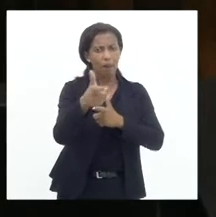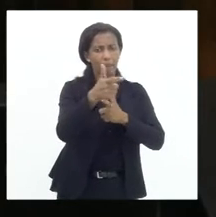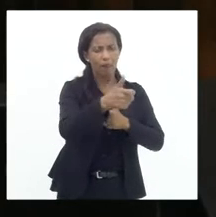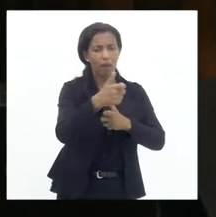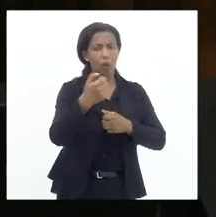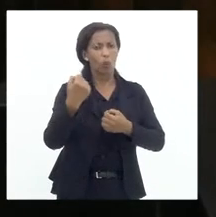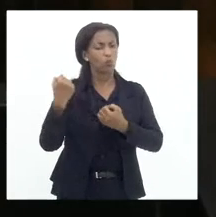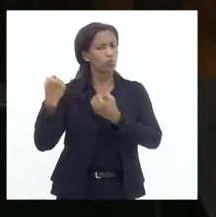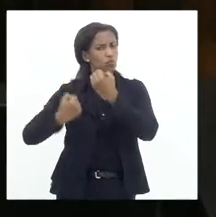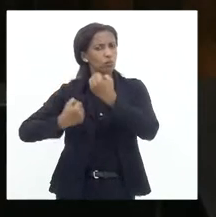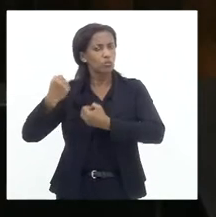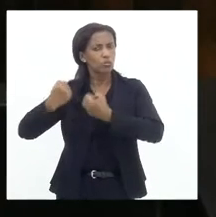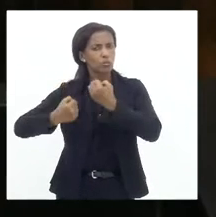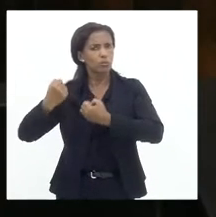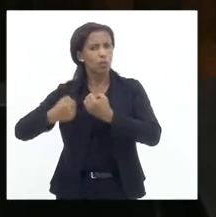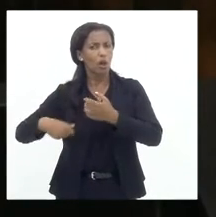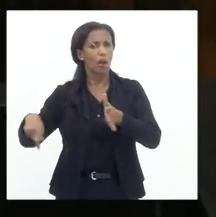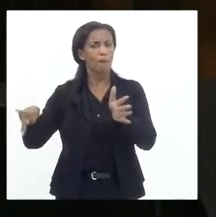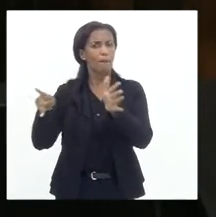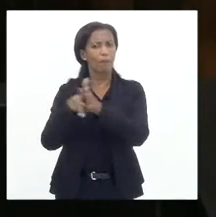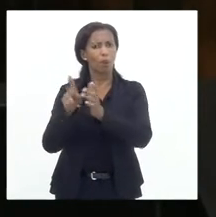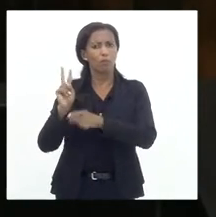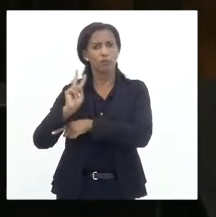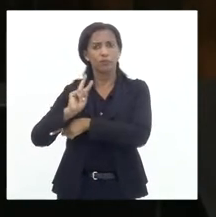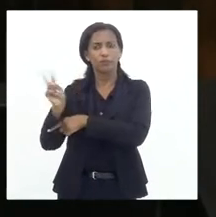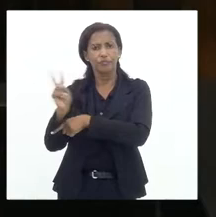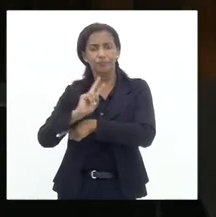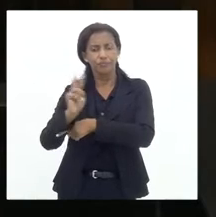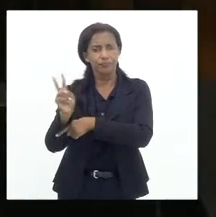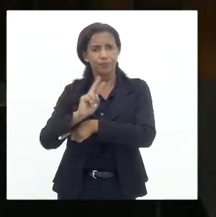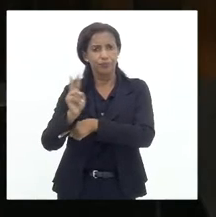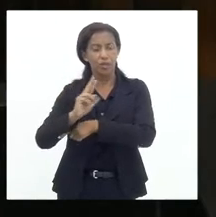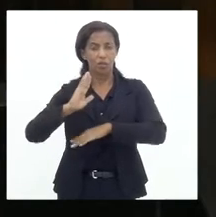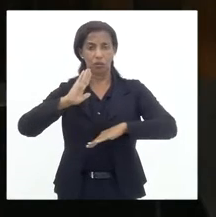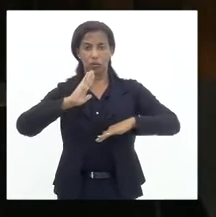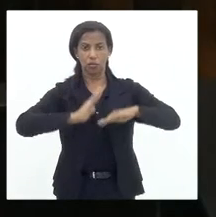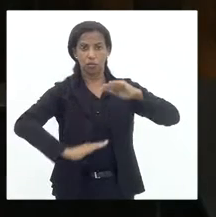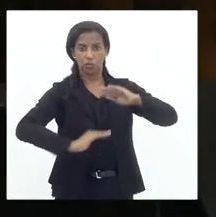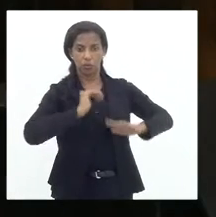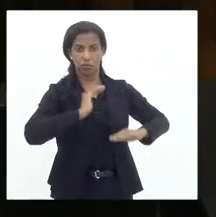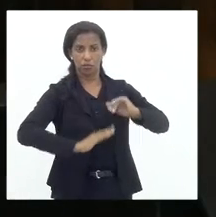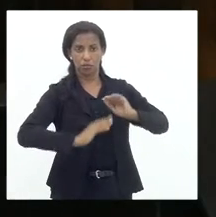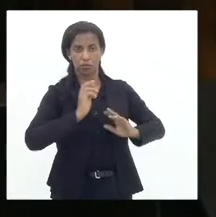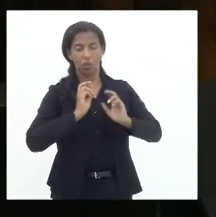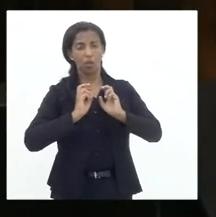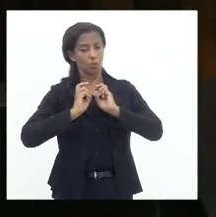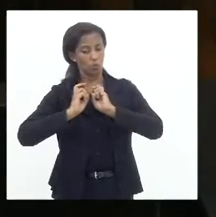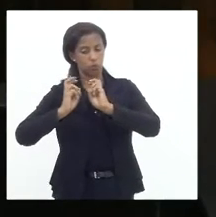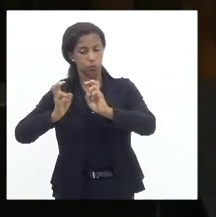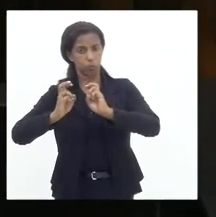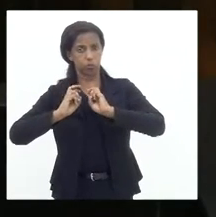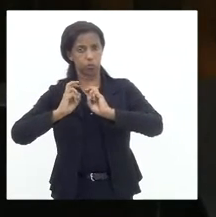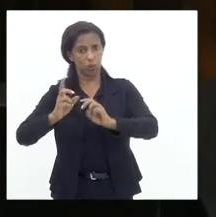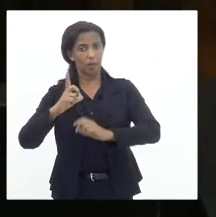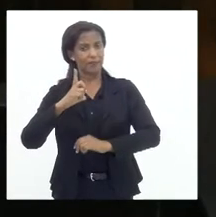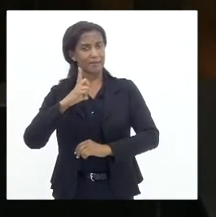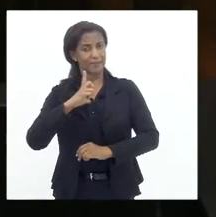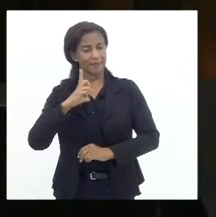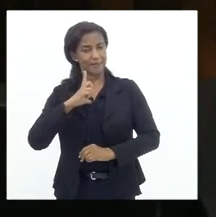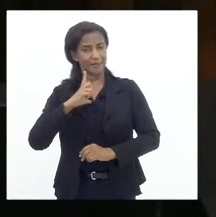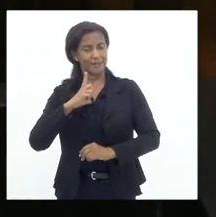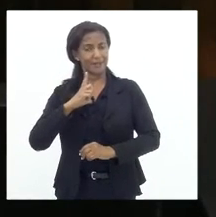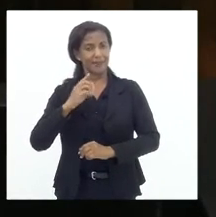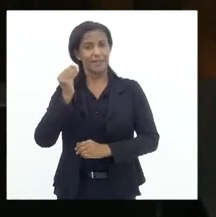de fiscalização de profissionais da supervia que têm tentado